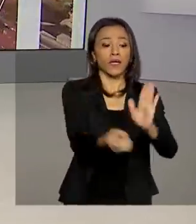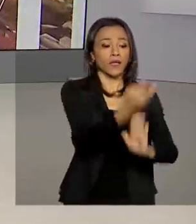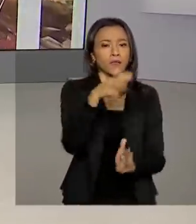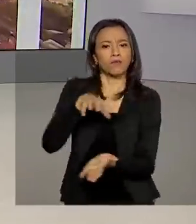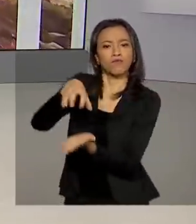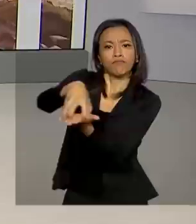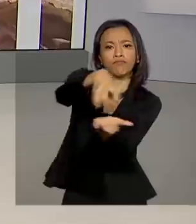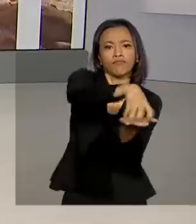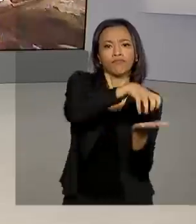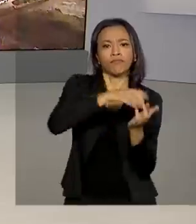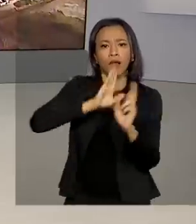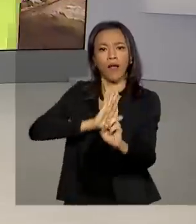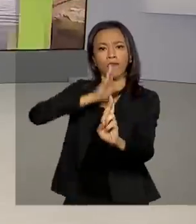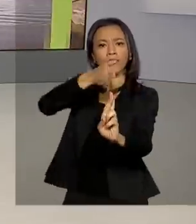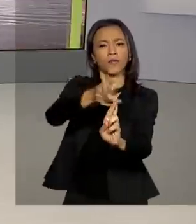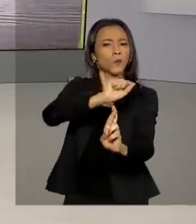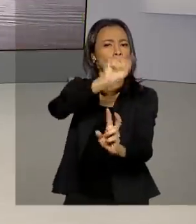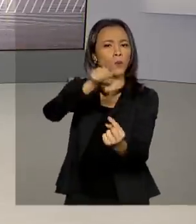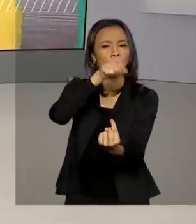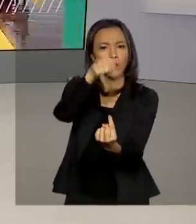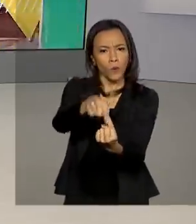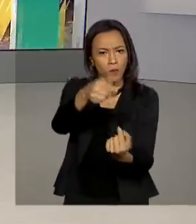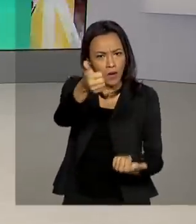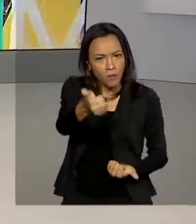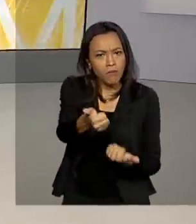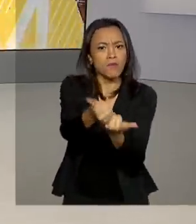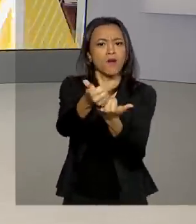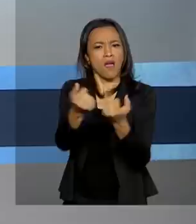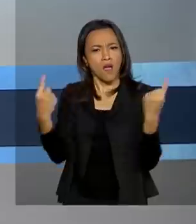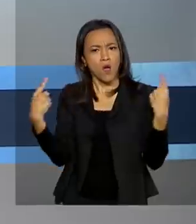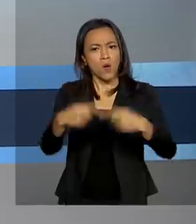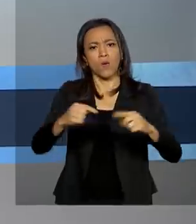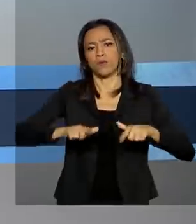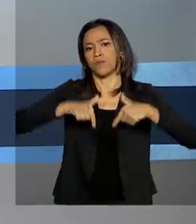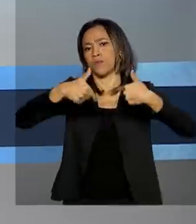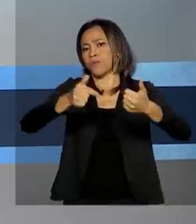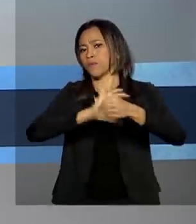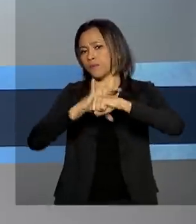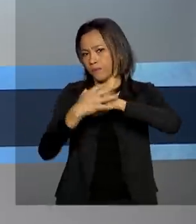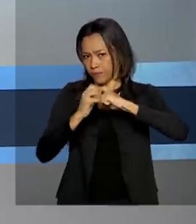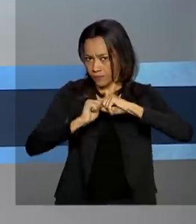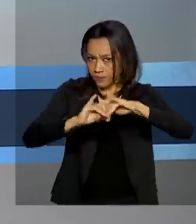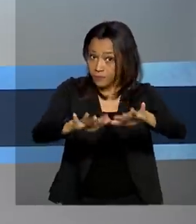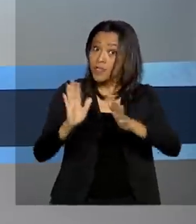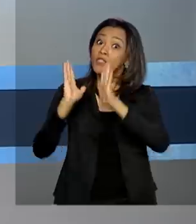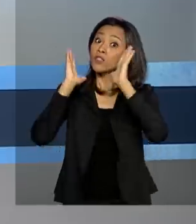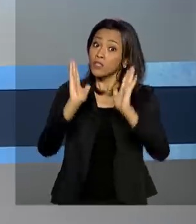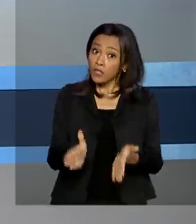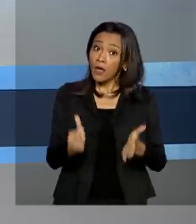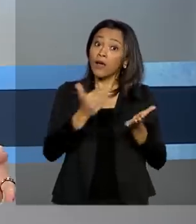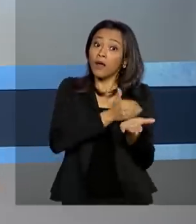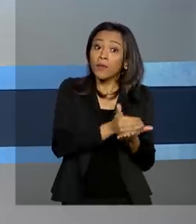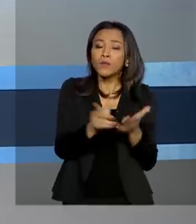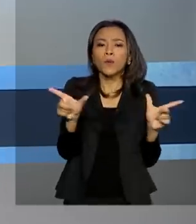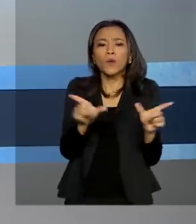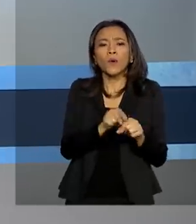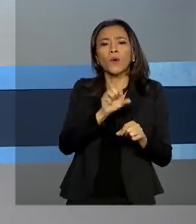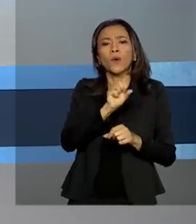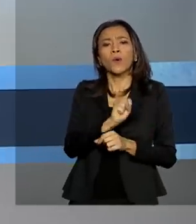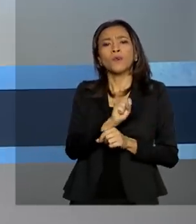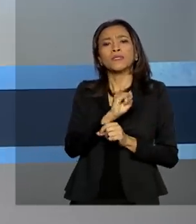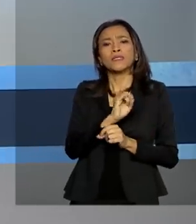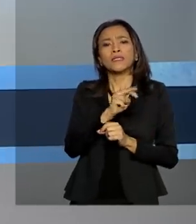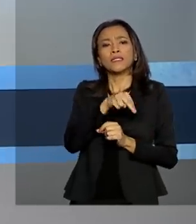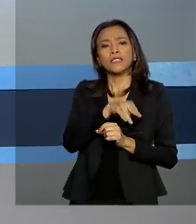referência para reforçar o enfrentamento ao coronavírus. E já está no ar o Cine Saúde, uma plataforma